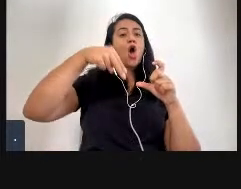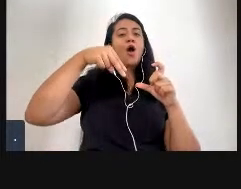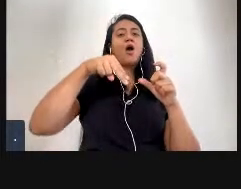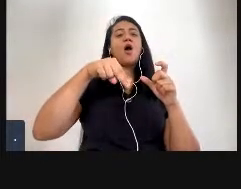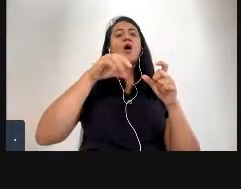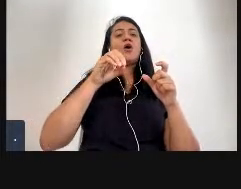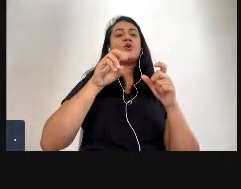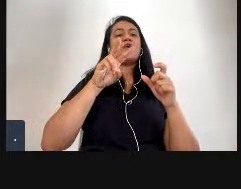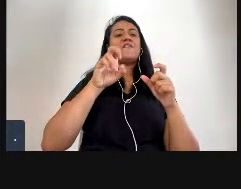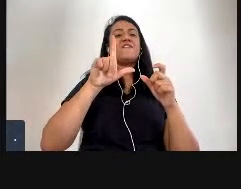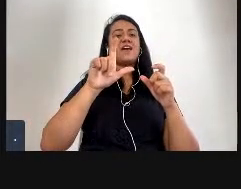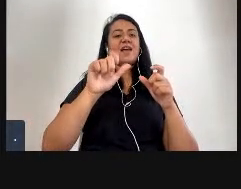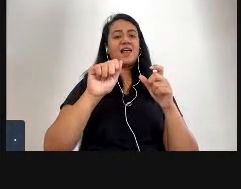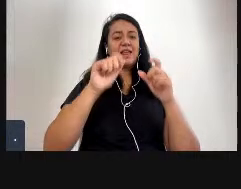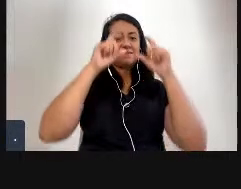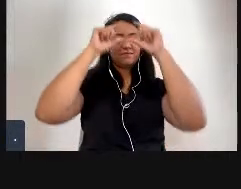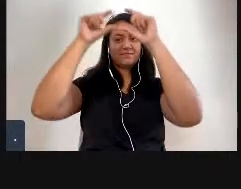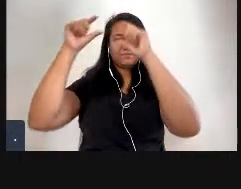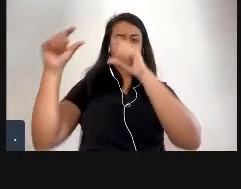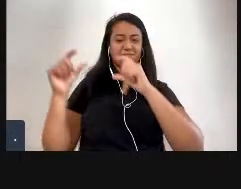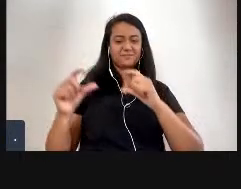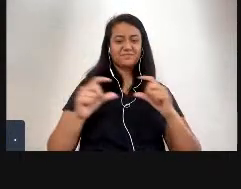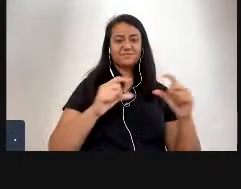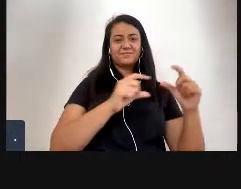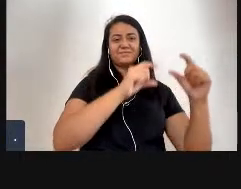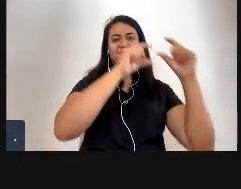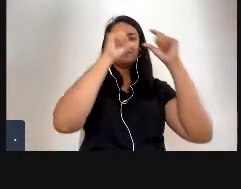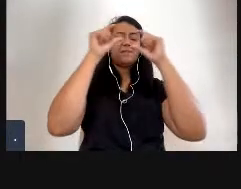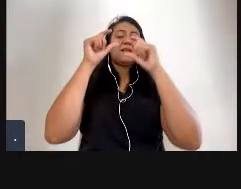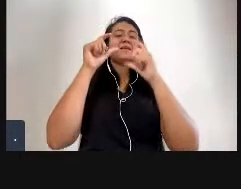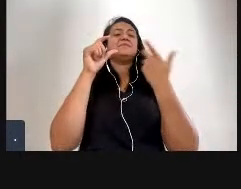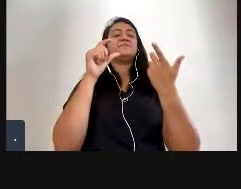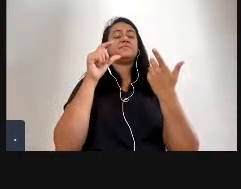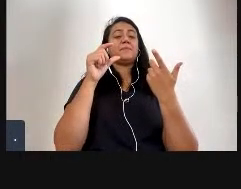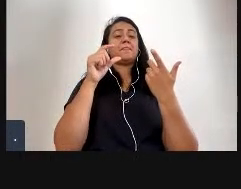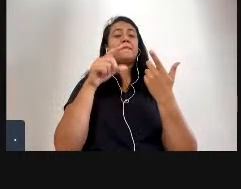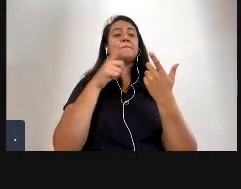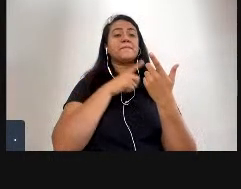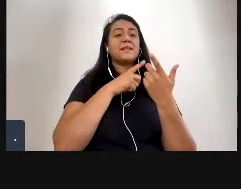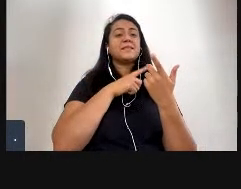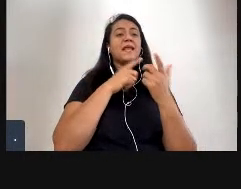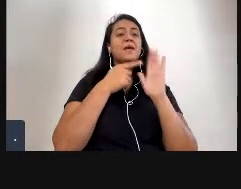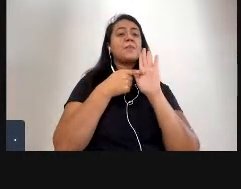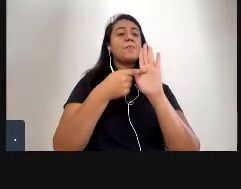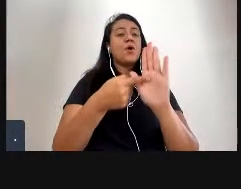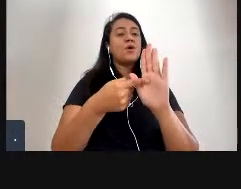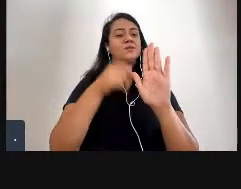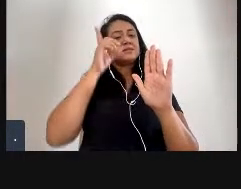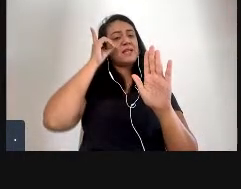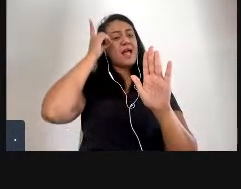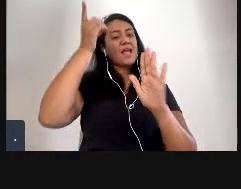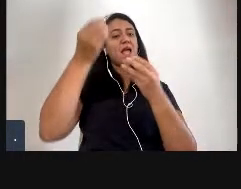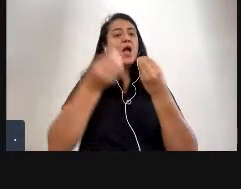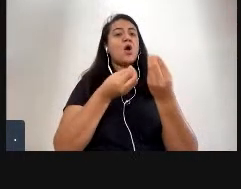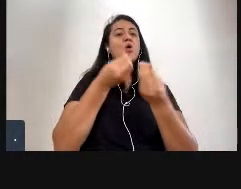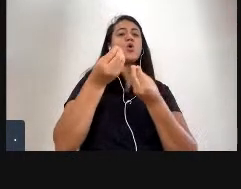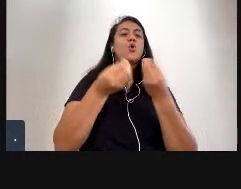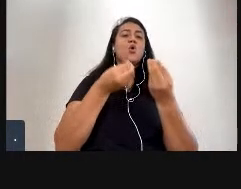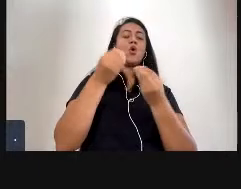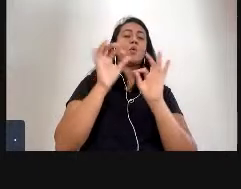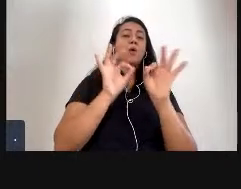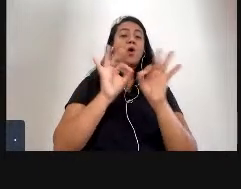na na tela então ela tem um ela passa essa ideia de um plano né